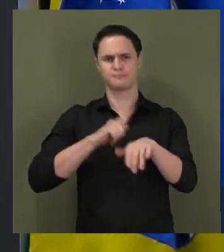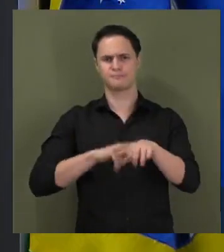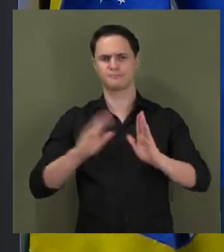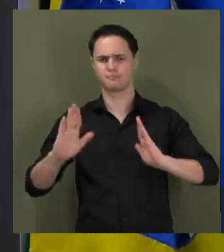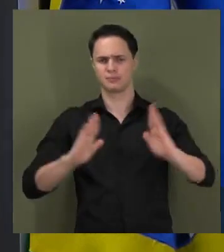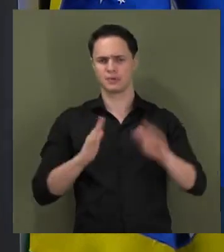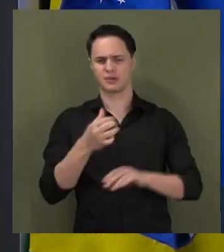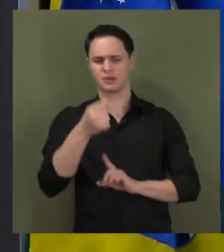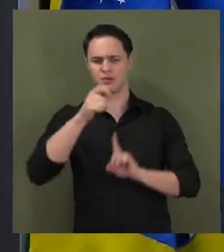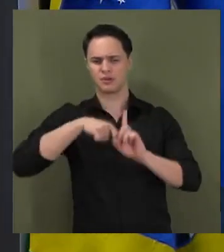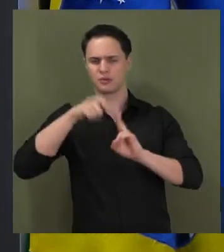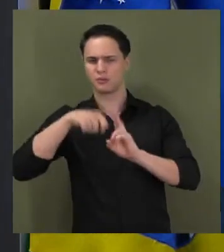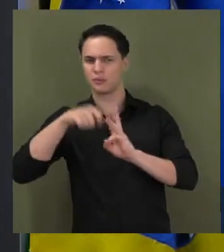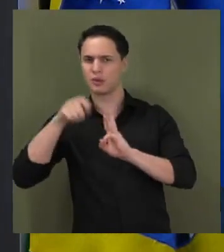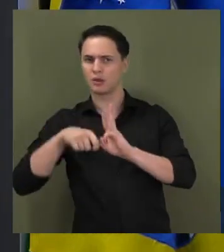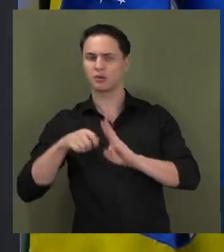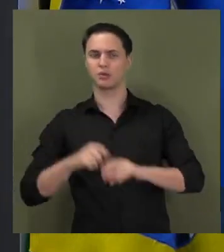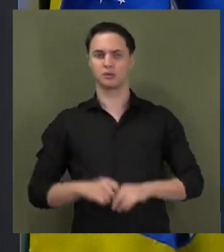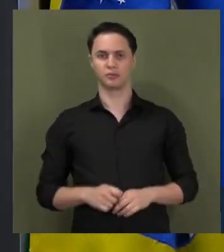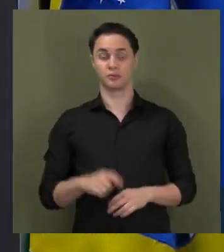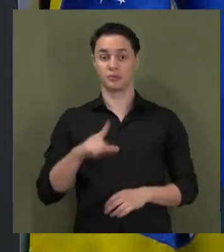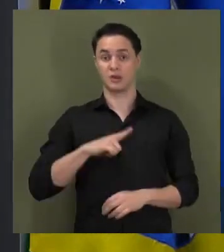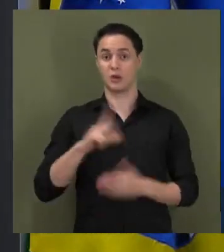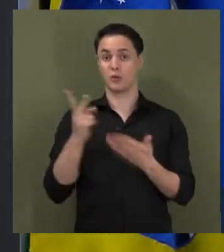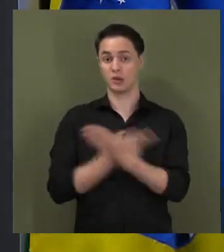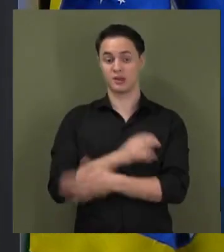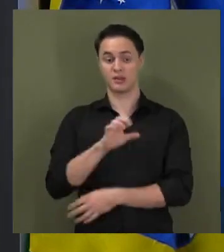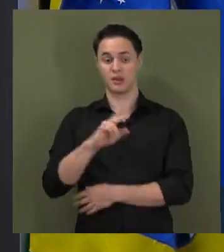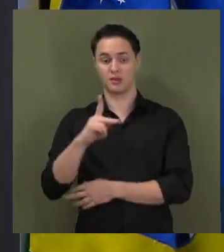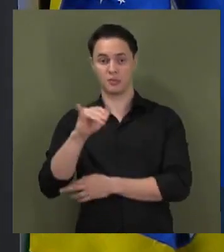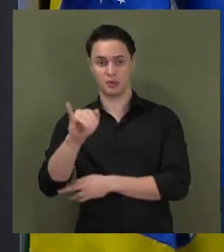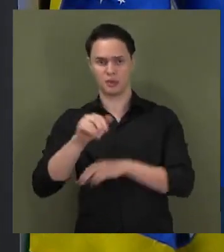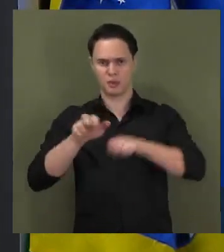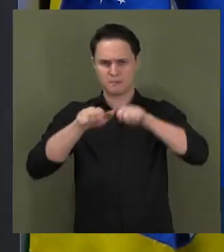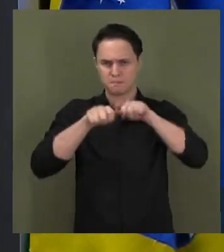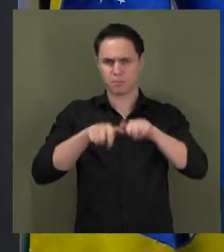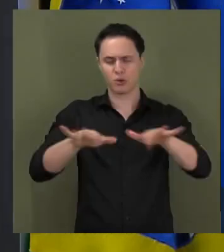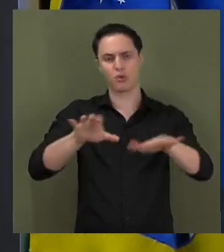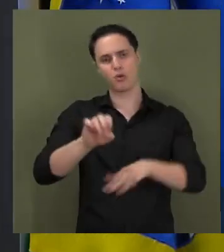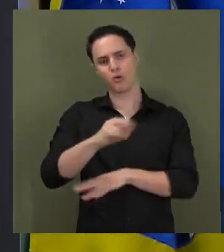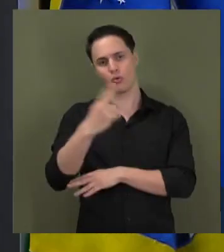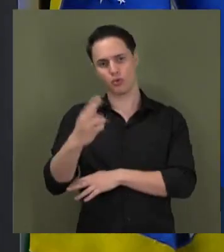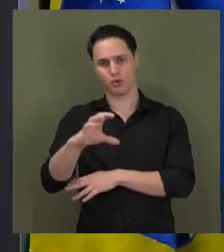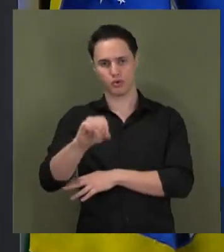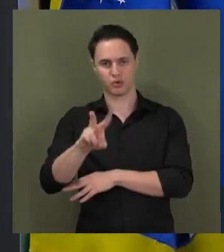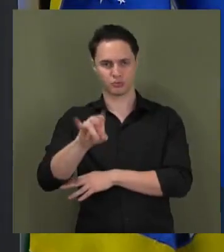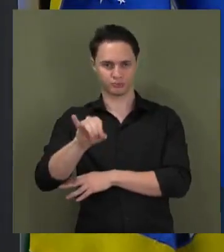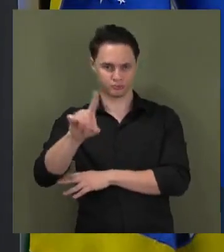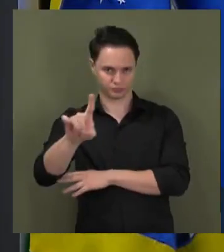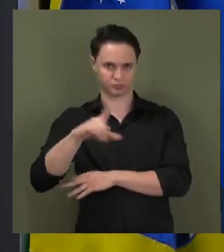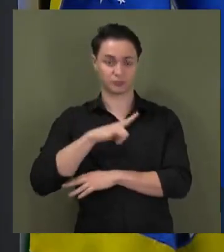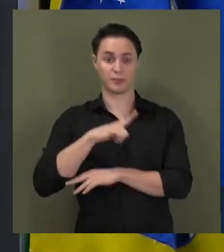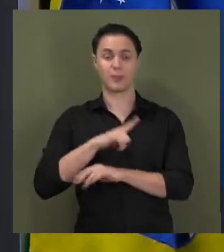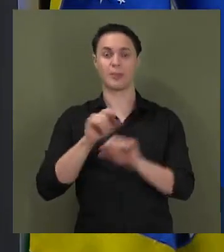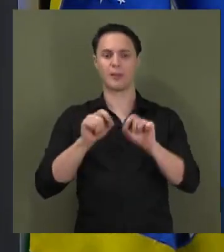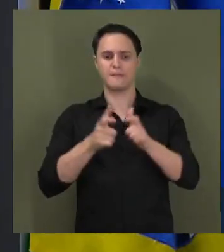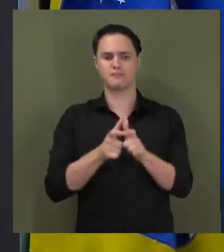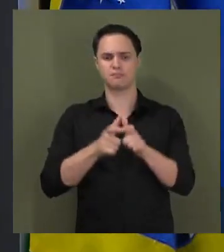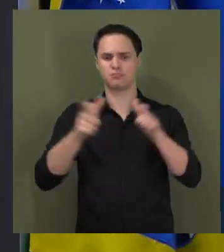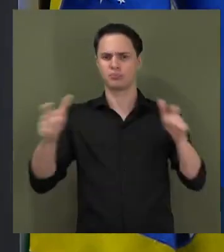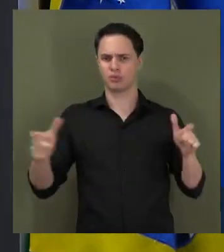a CPI da pandemia ou da Covid, que ao ser denominada pela maioria